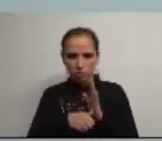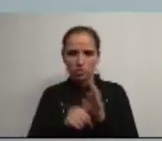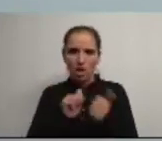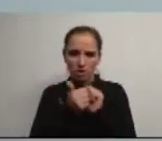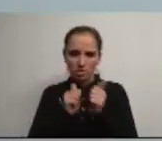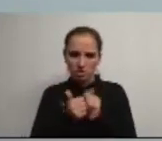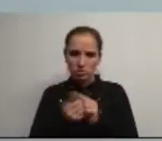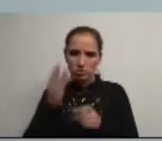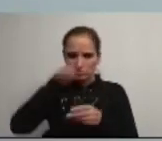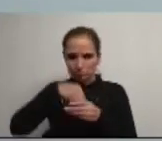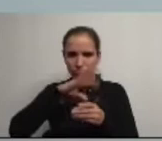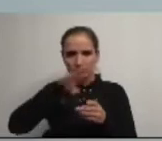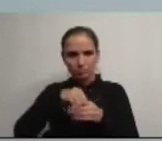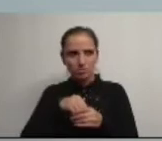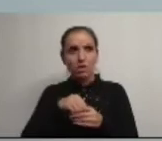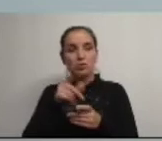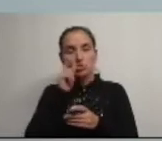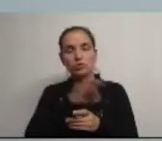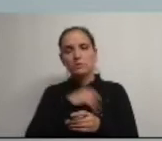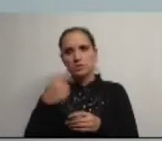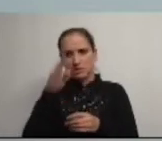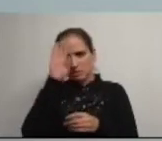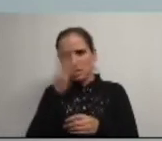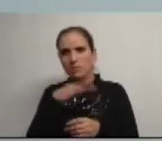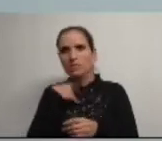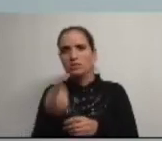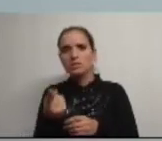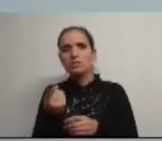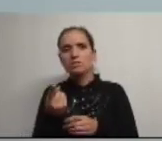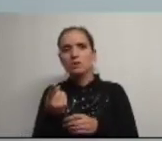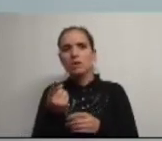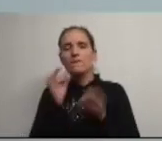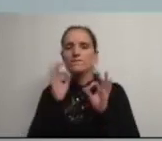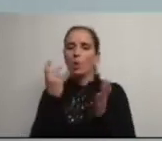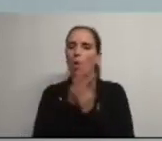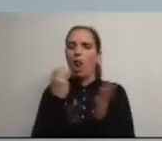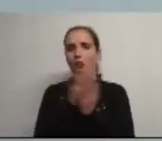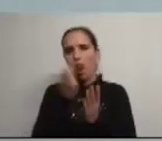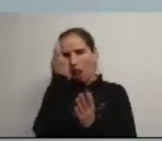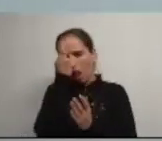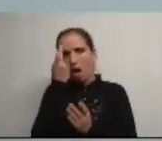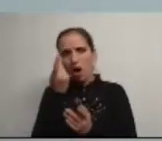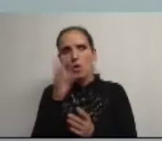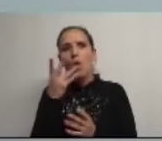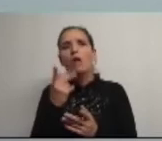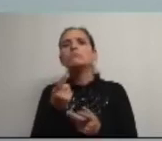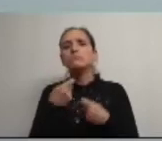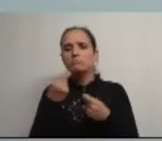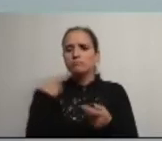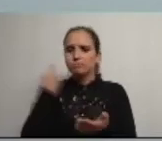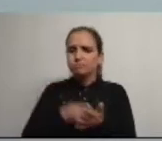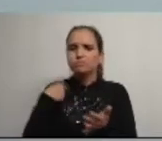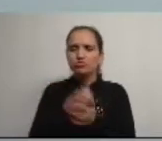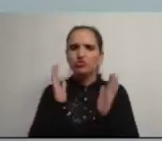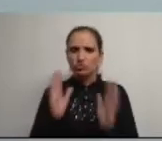alterações introduzidas O Sr. Presidente sabe dizer-nos para que fique registado qual o volume aproximado de investimento